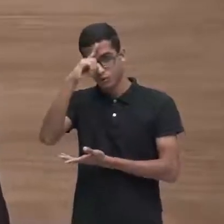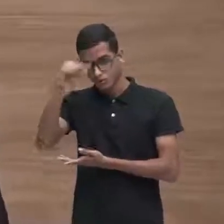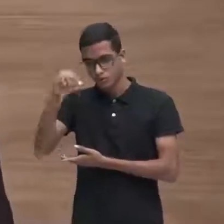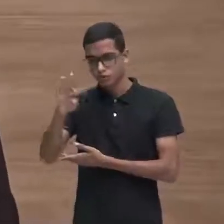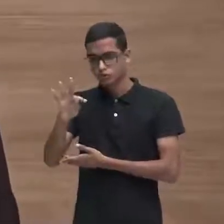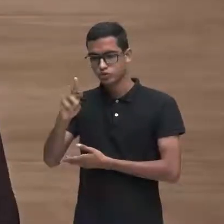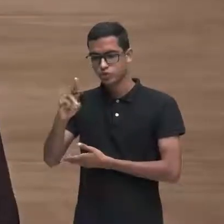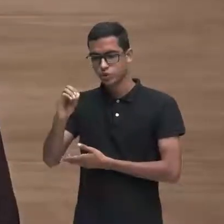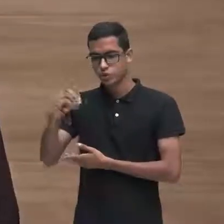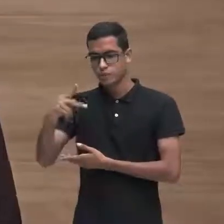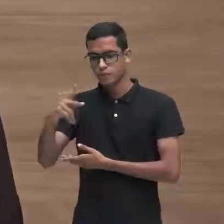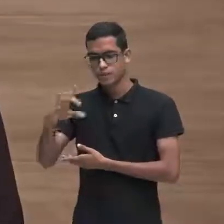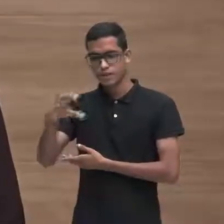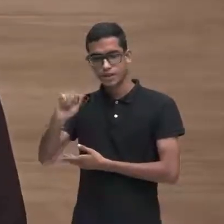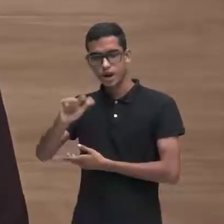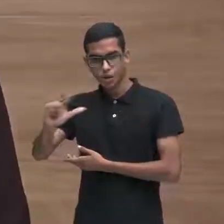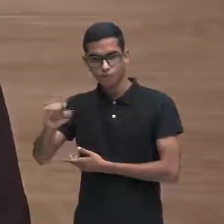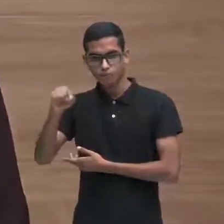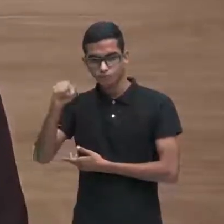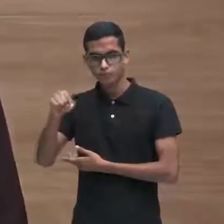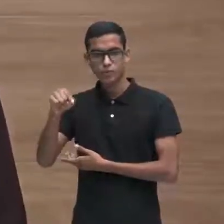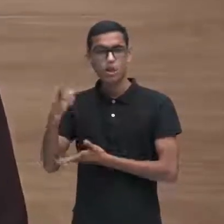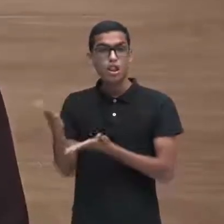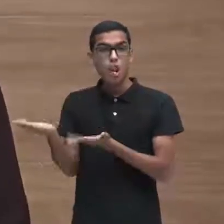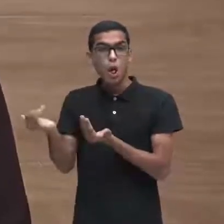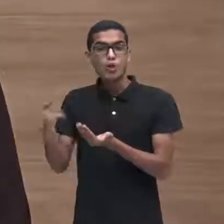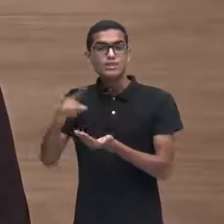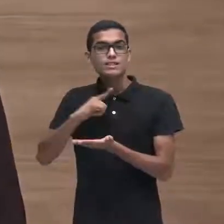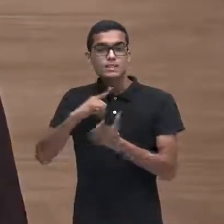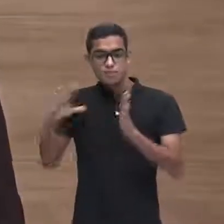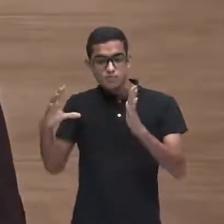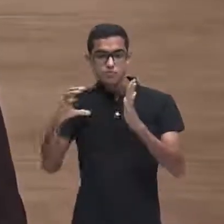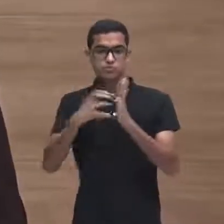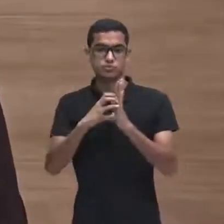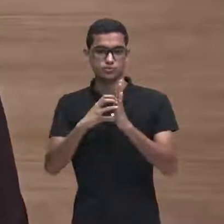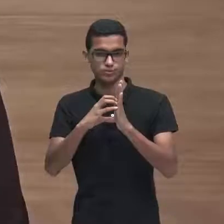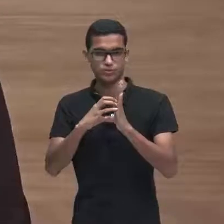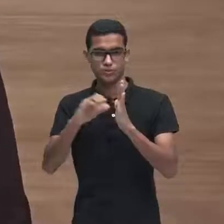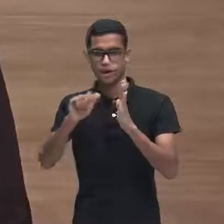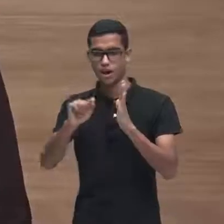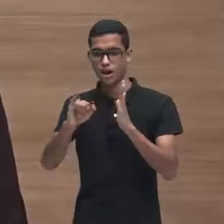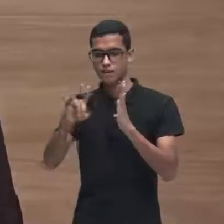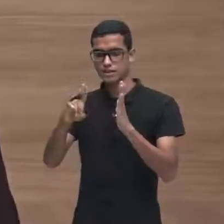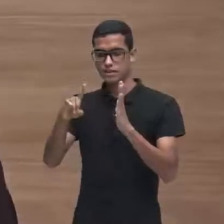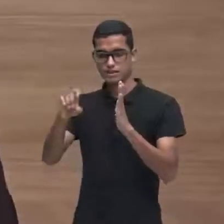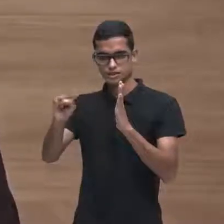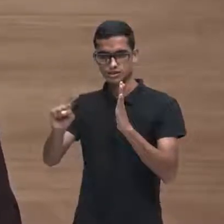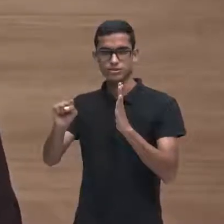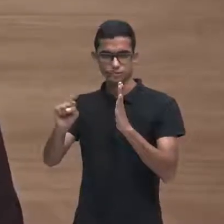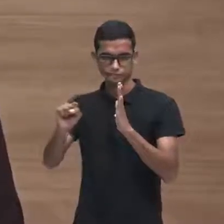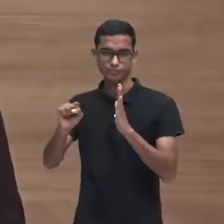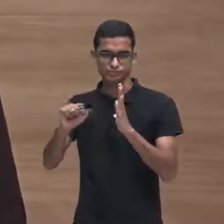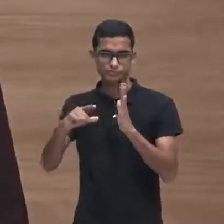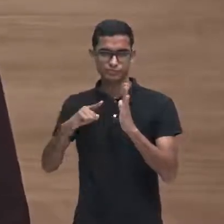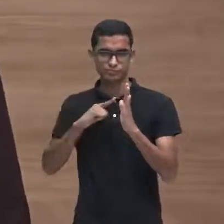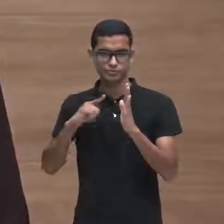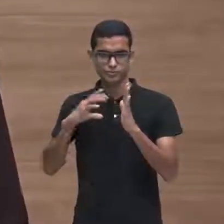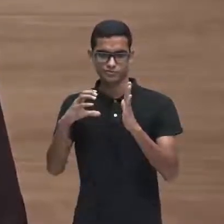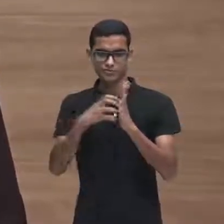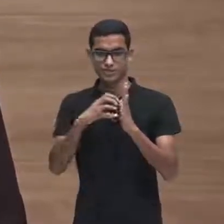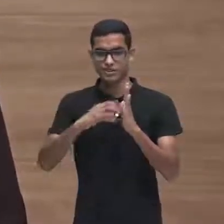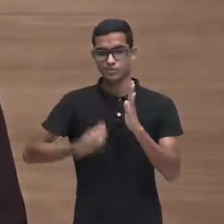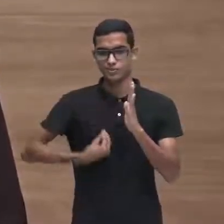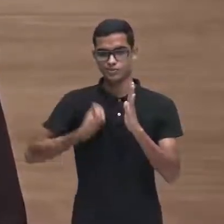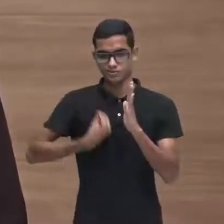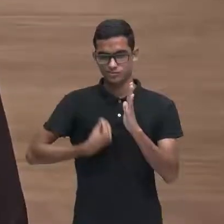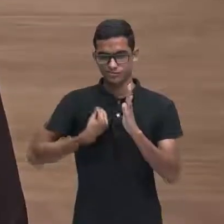adolescentes com diagnóstico de AIDS, de HIV AIDS, são PVH, pessoas vivendo com HIV AIDS.